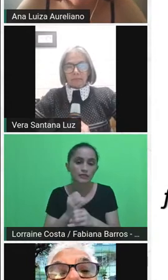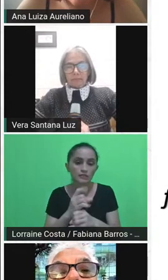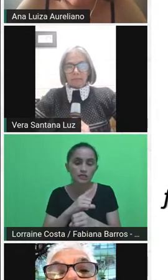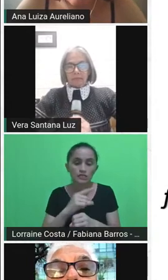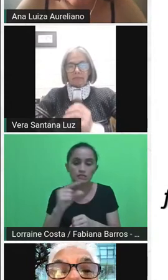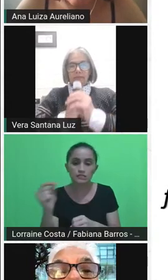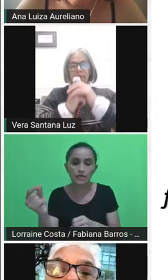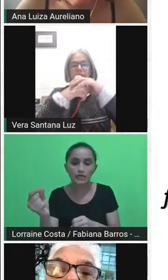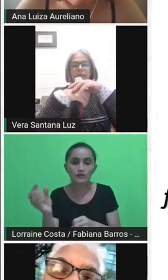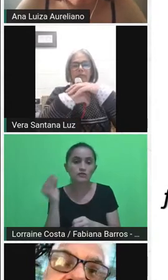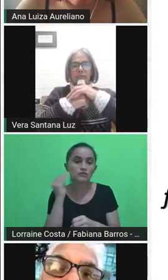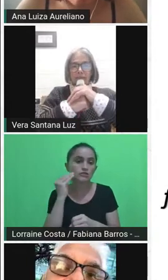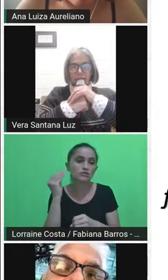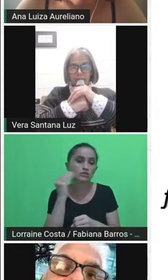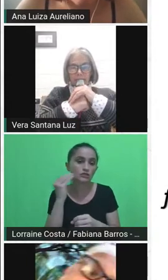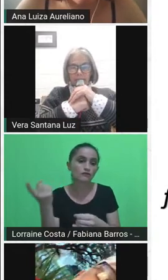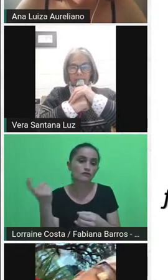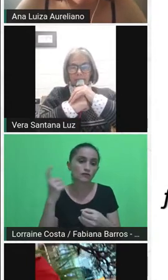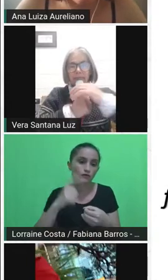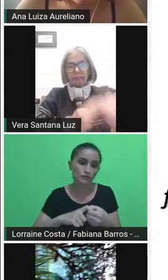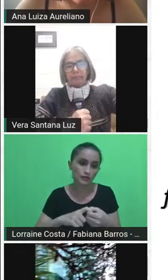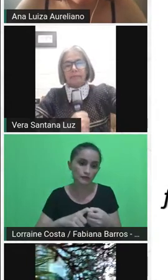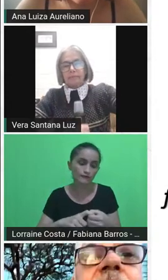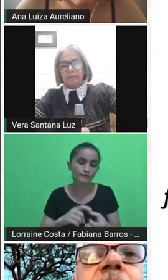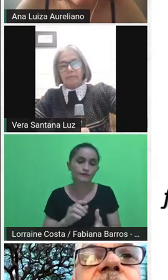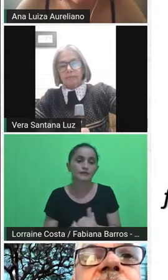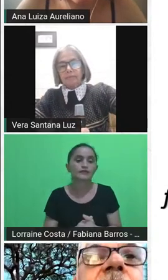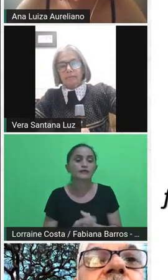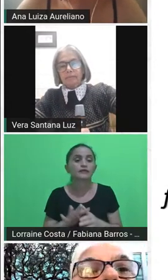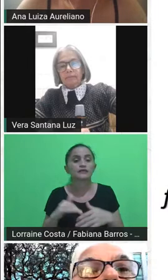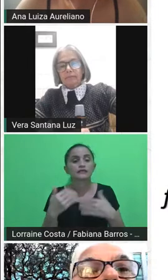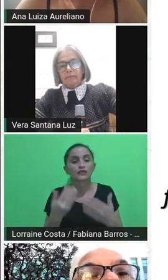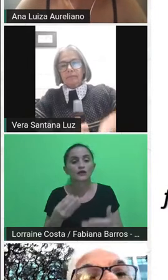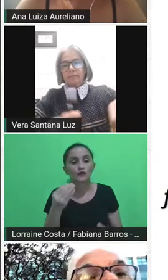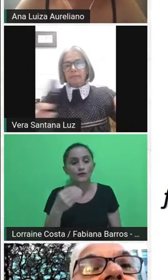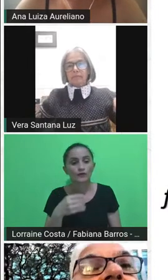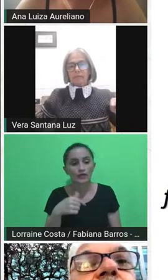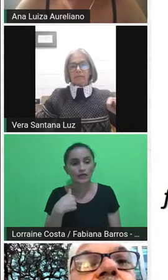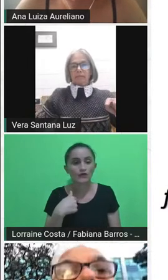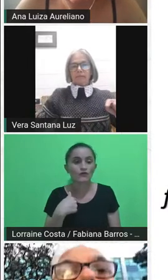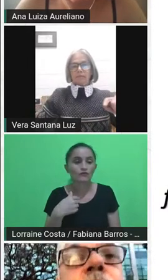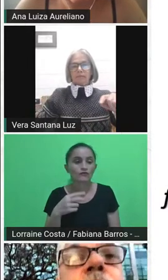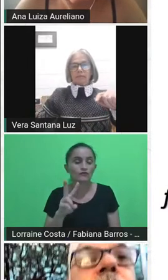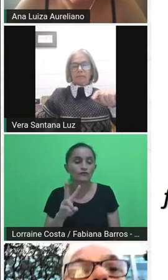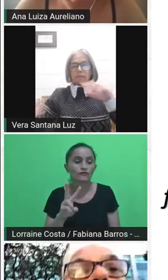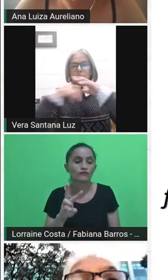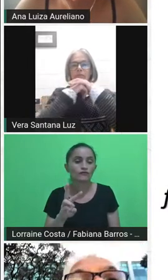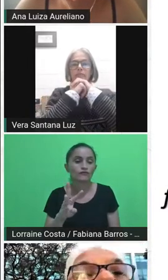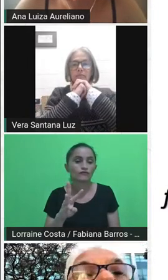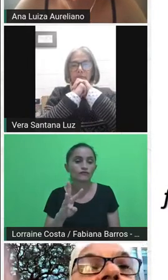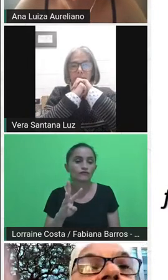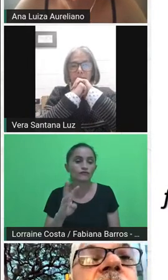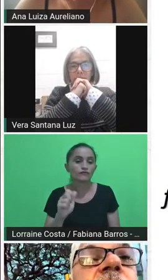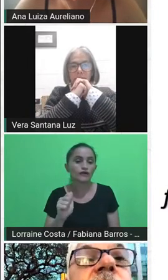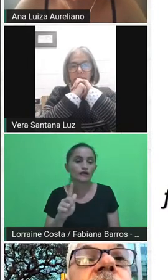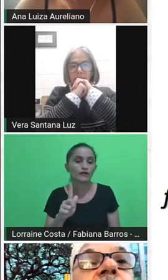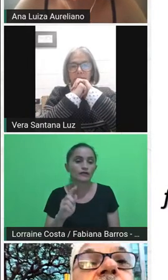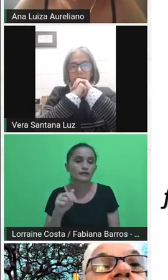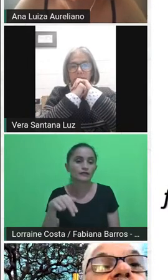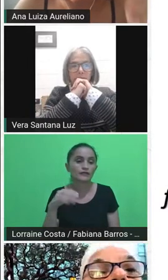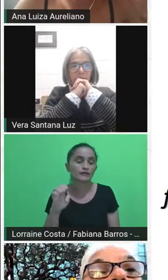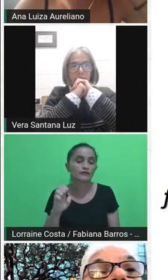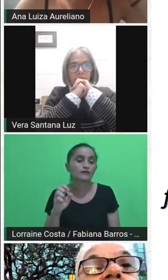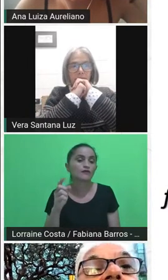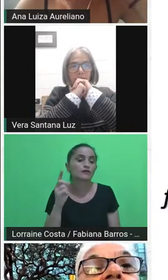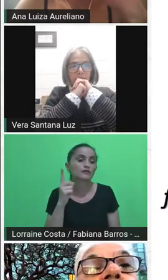novo. Então, vamos apresentando aqui, que for possível. certo. O senhor está vendo a apresentação? Estou vendo,